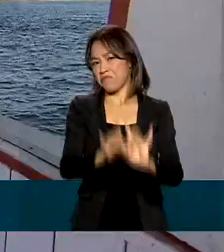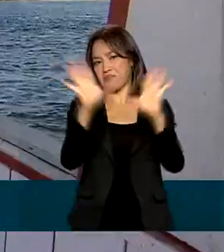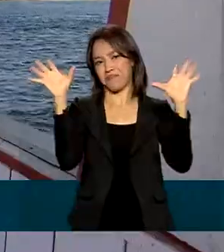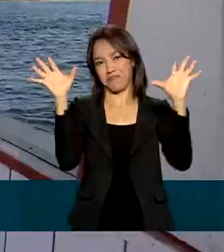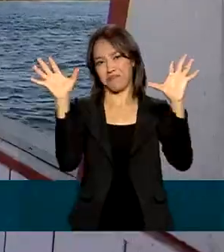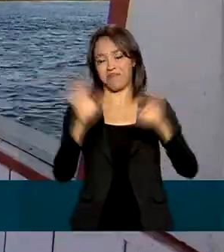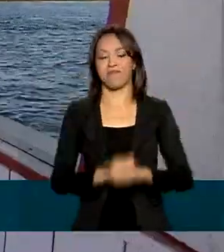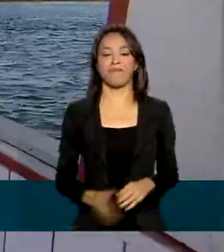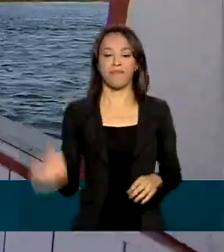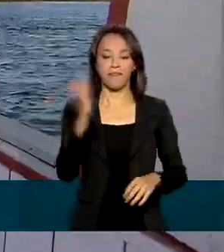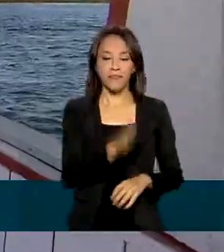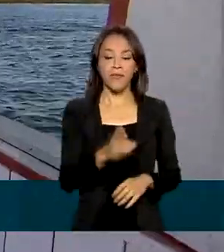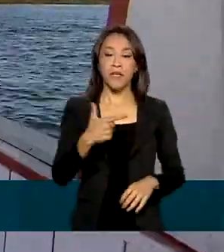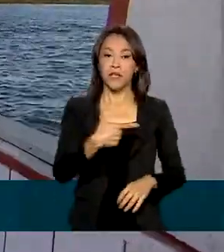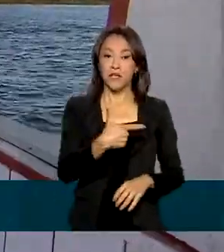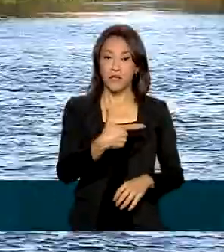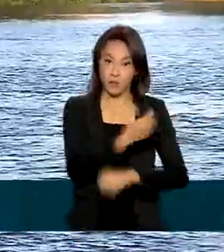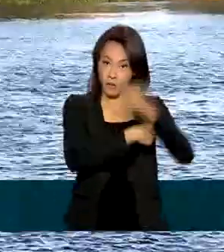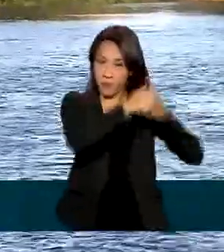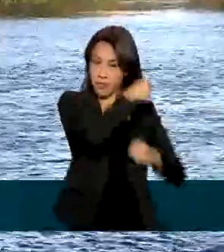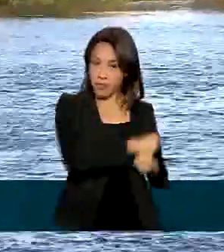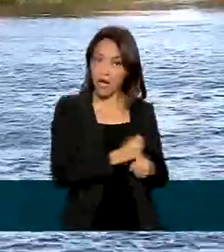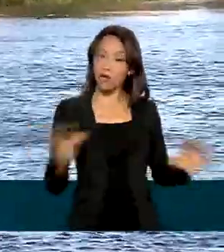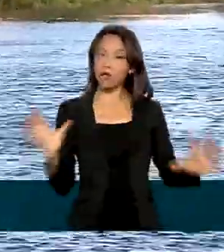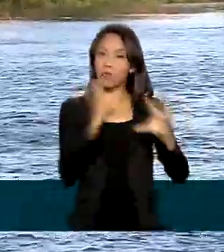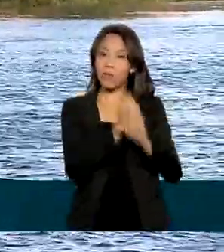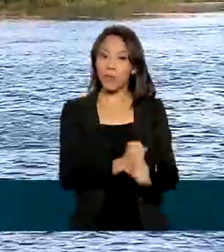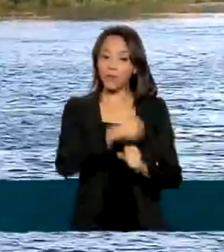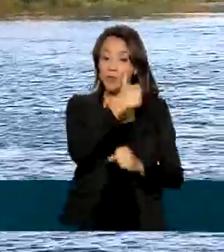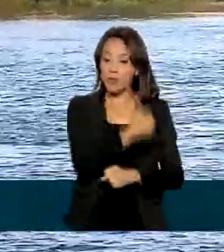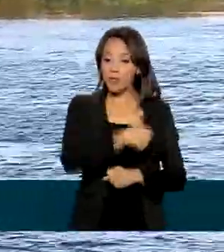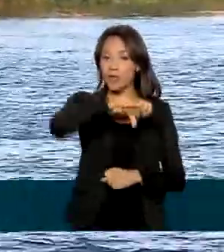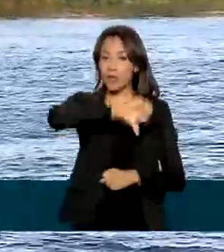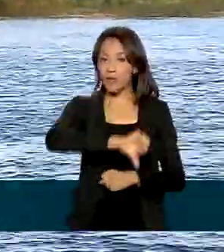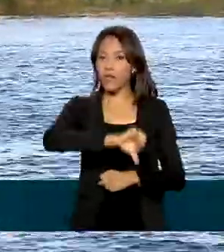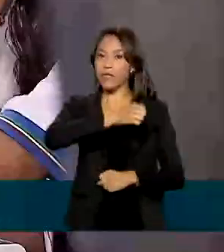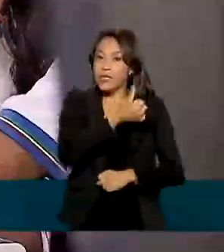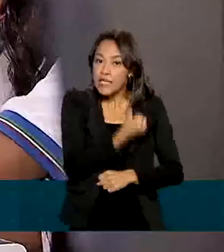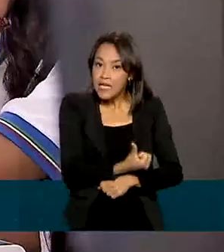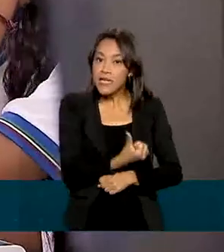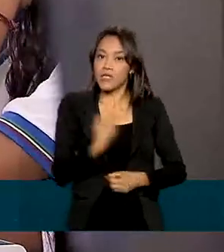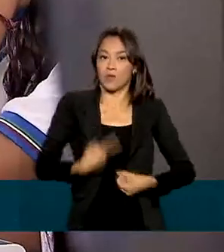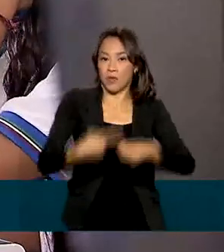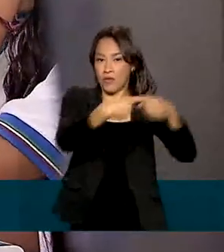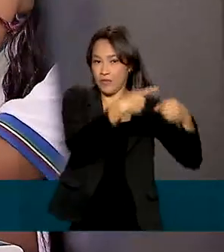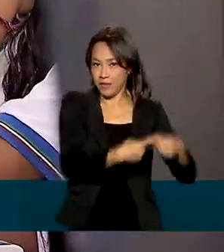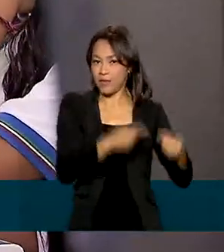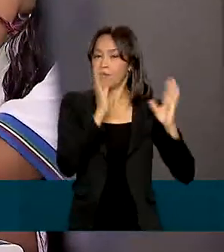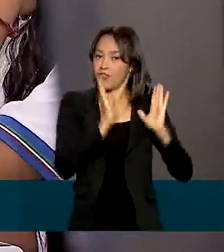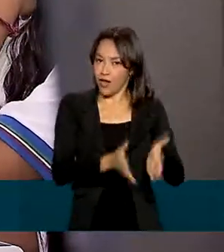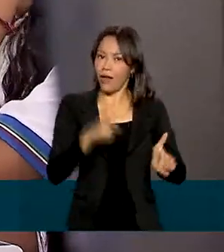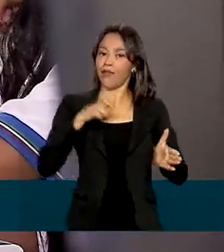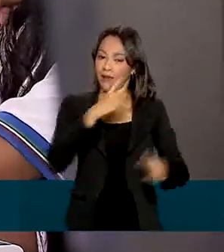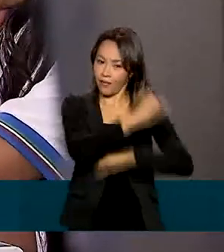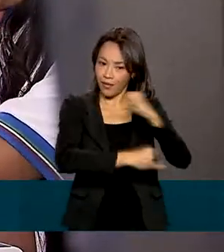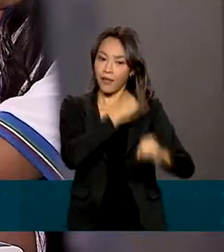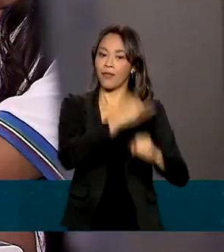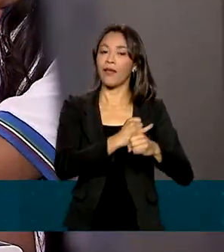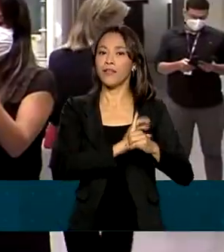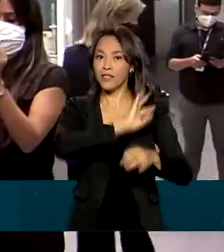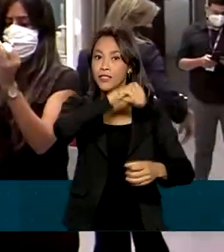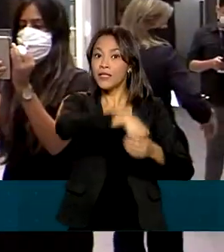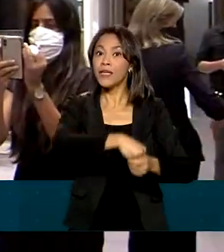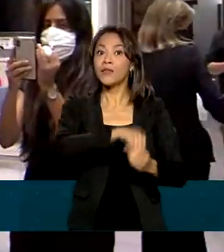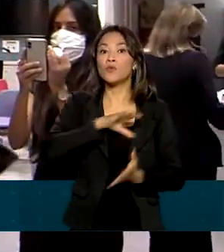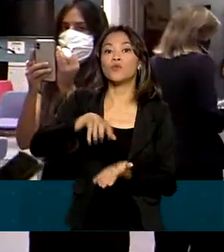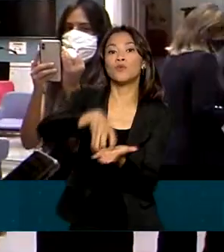Em 2021, um total de 196 municípios já contam com conectividade em órgãos públicos.